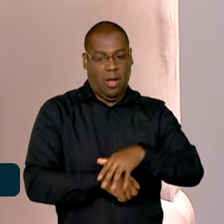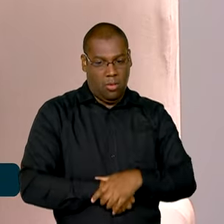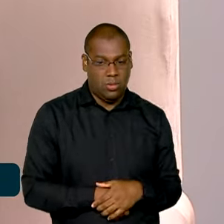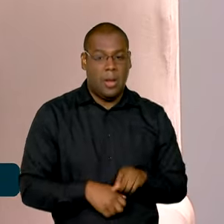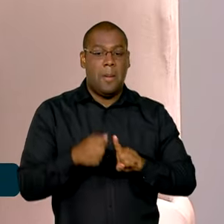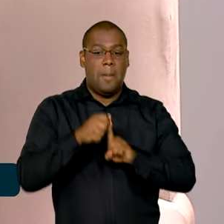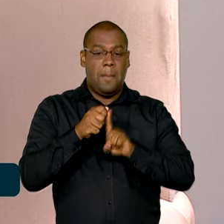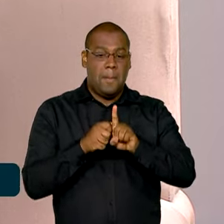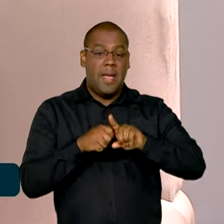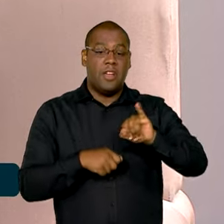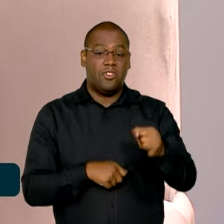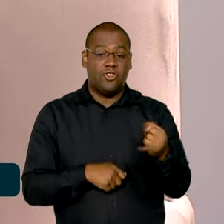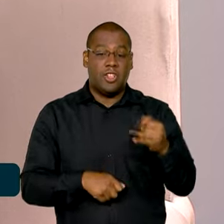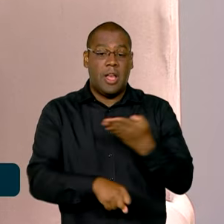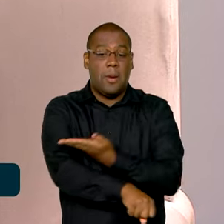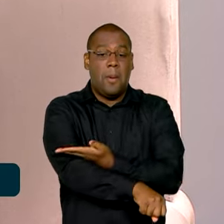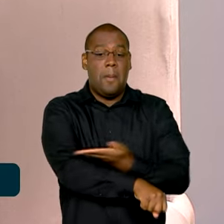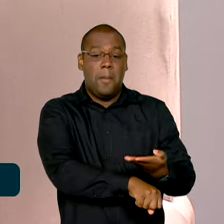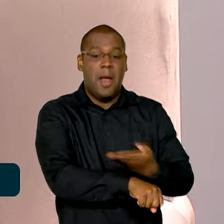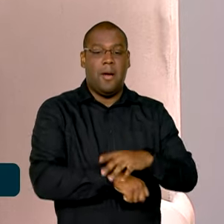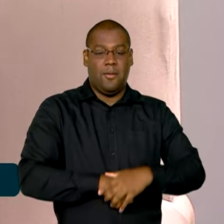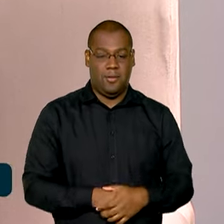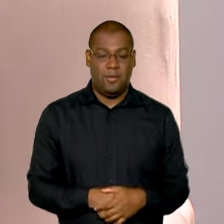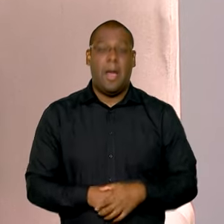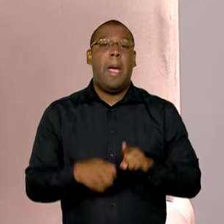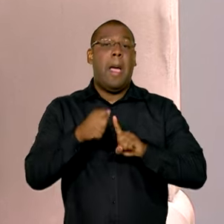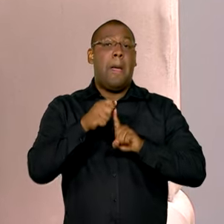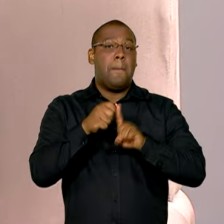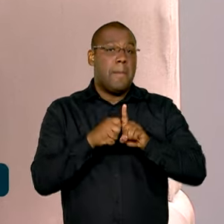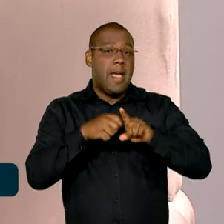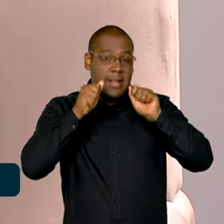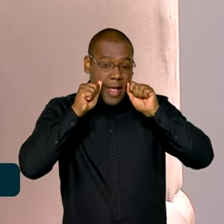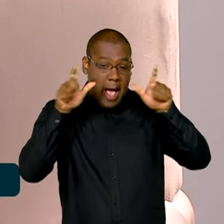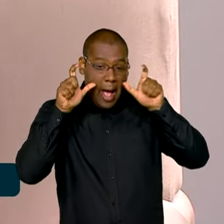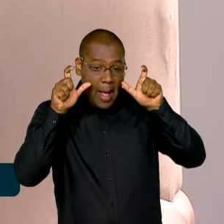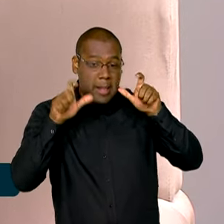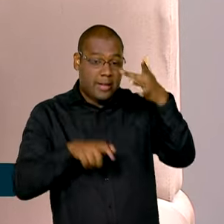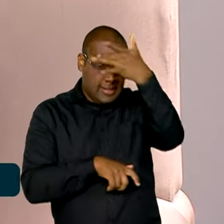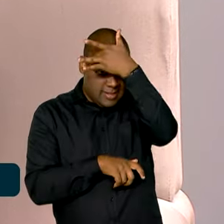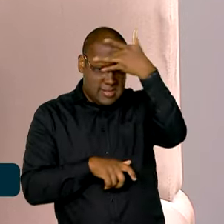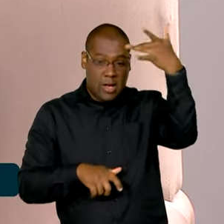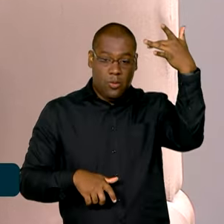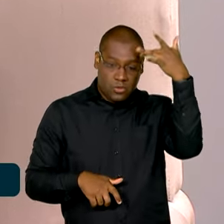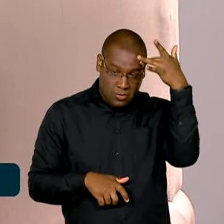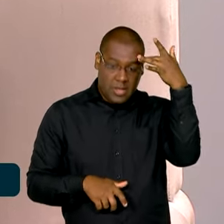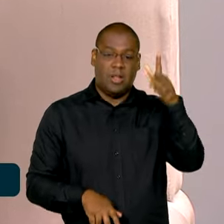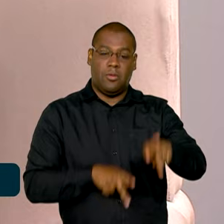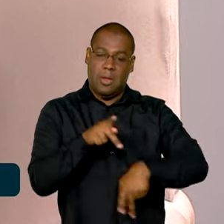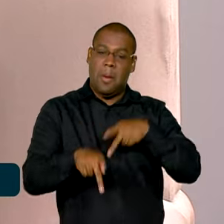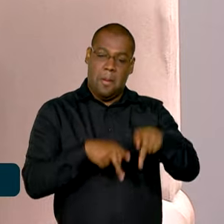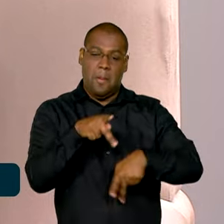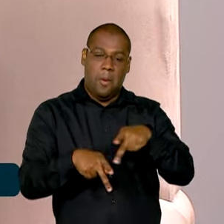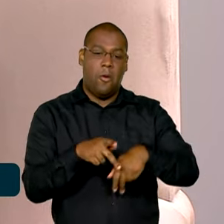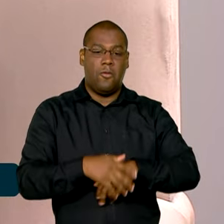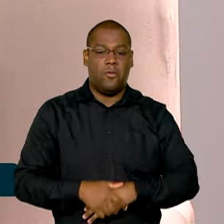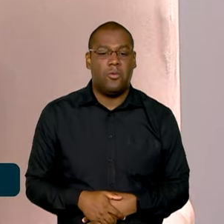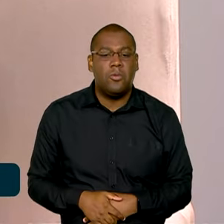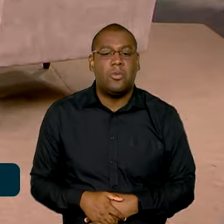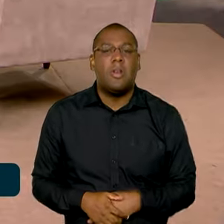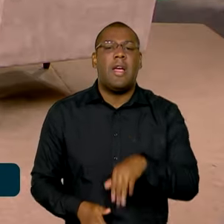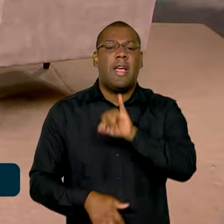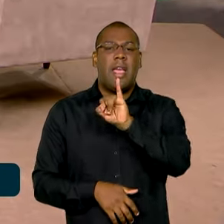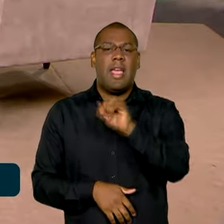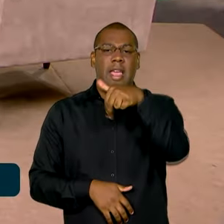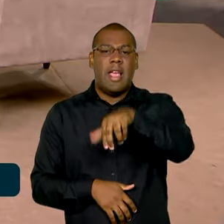É o mês de janeiro branco, que remete aí um mês de alerta para a saúde mental e emocional da população. O que o